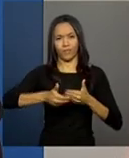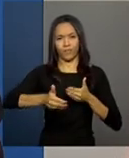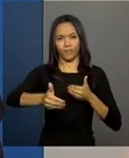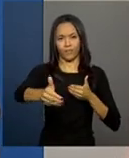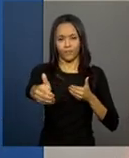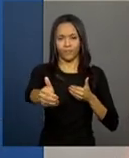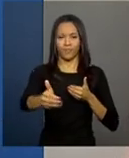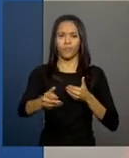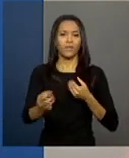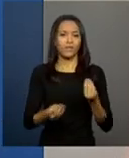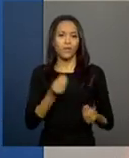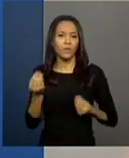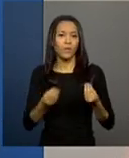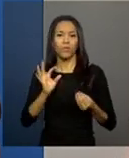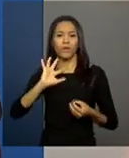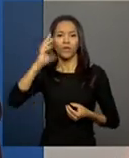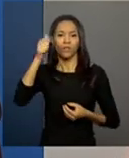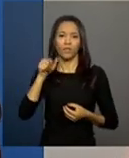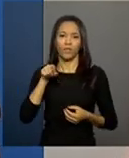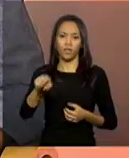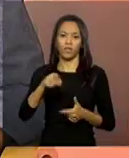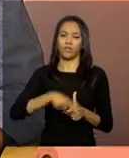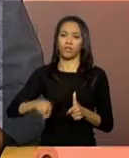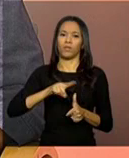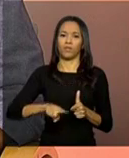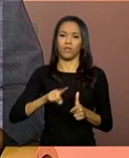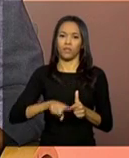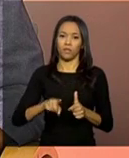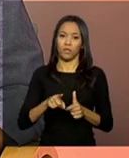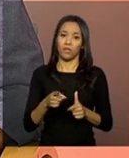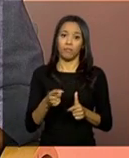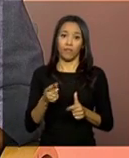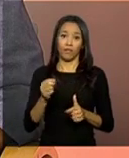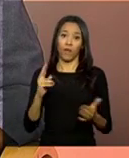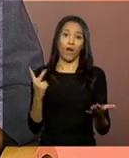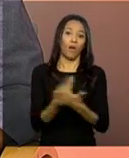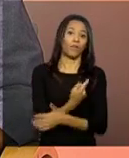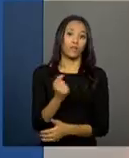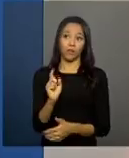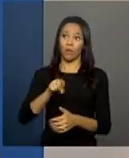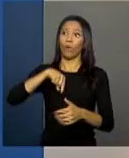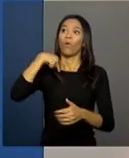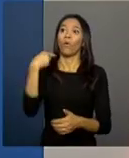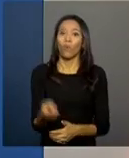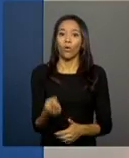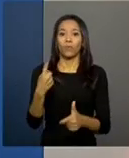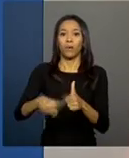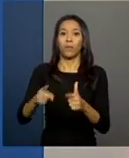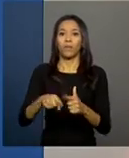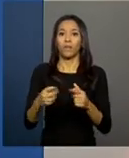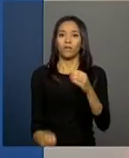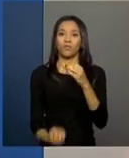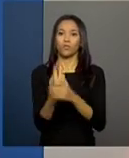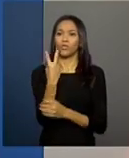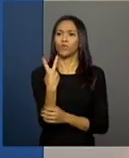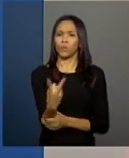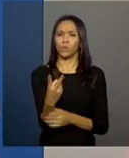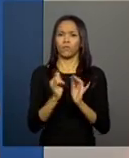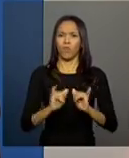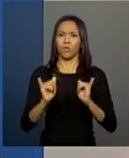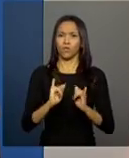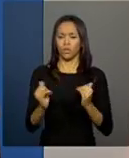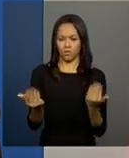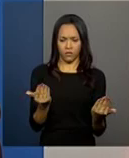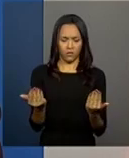de como atacar esse problema. Como não gerar um outro problema de um cadastro em paralelo de pessoas que são atendidas pelo